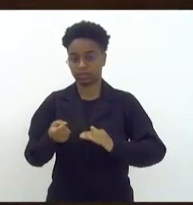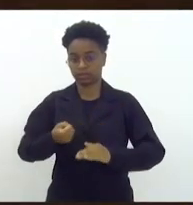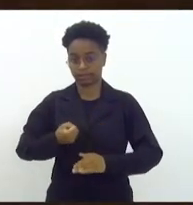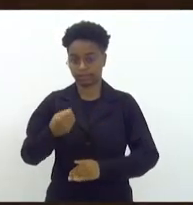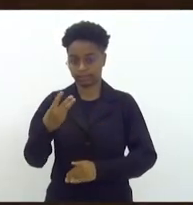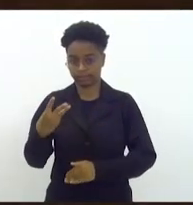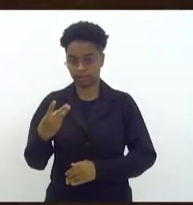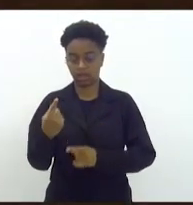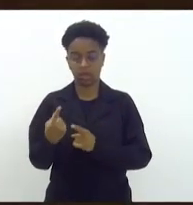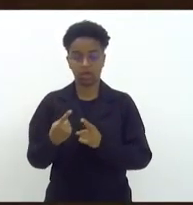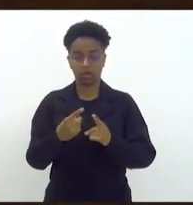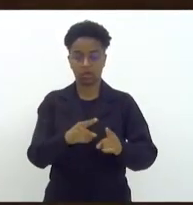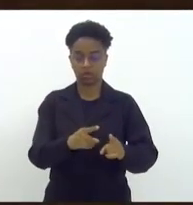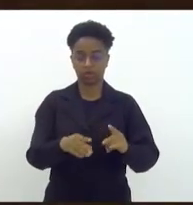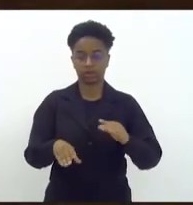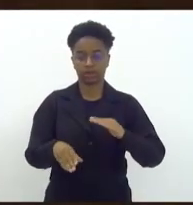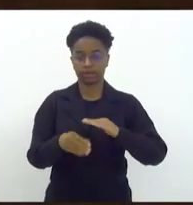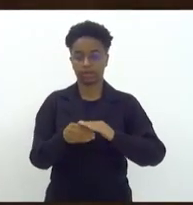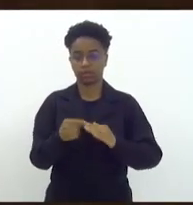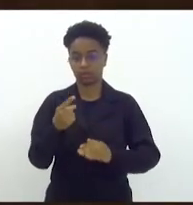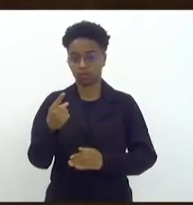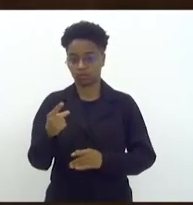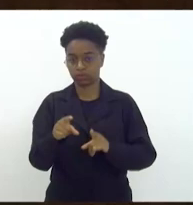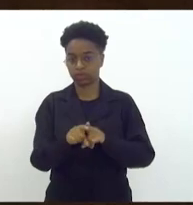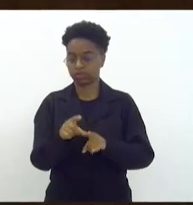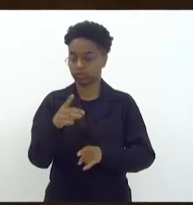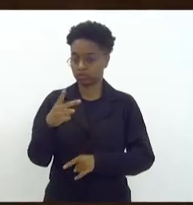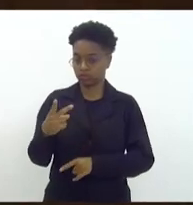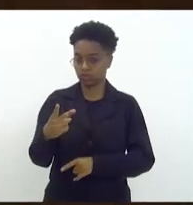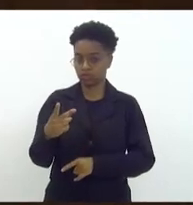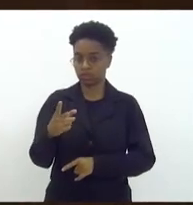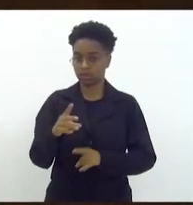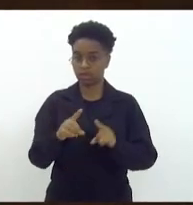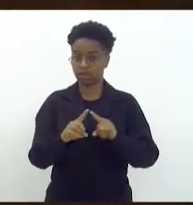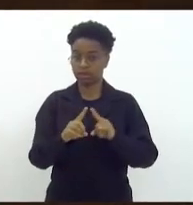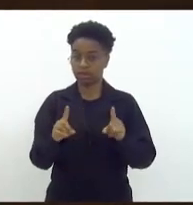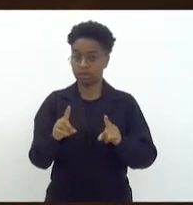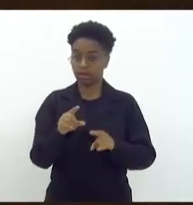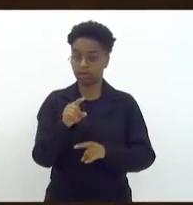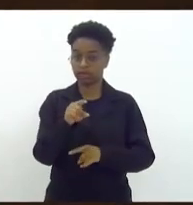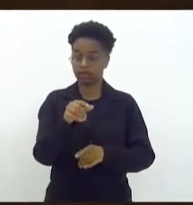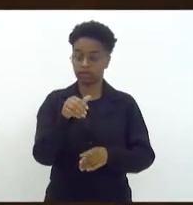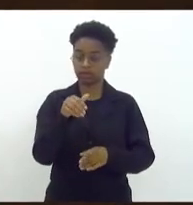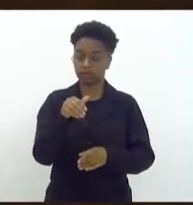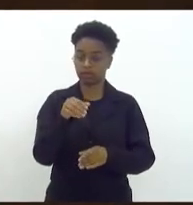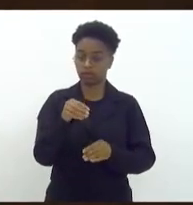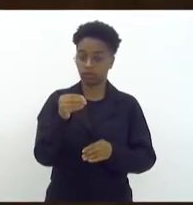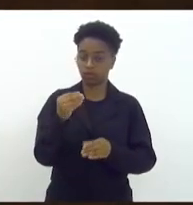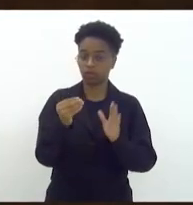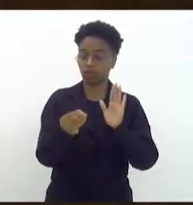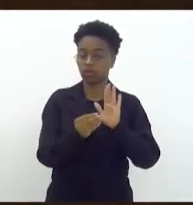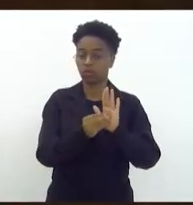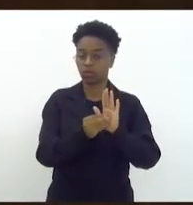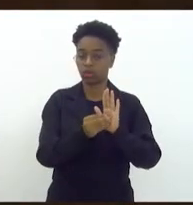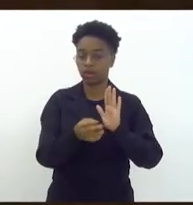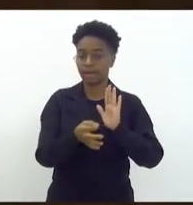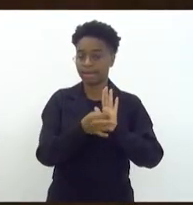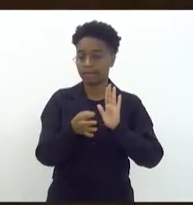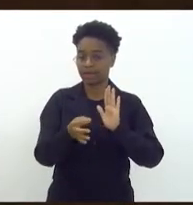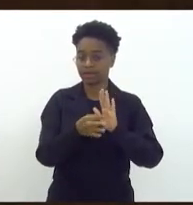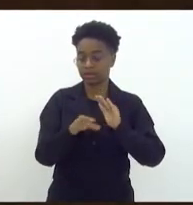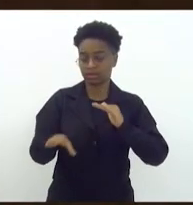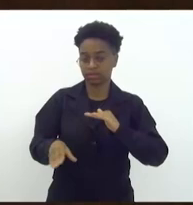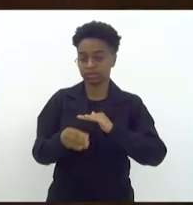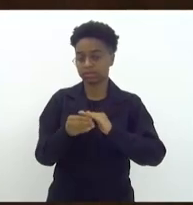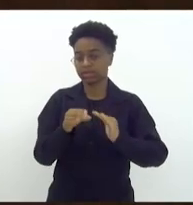contrário às emendas 1 e 2. E não... E a senhora votou o parecer com emendas da CCJ.